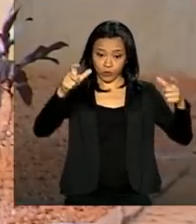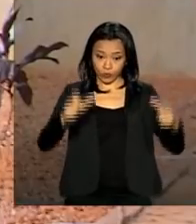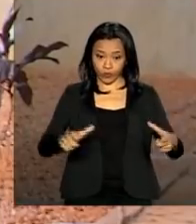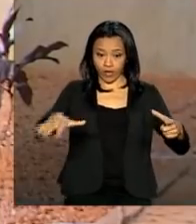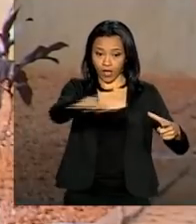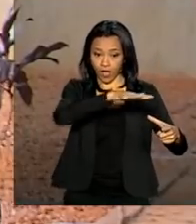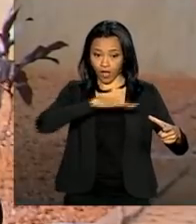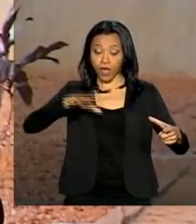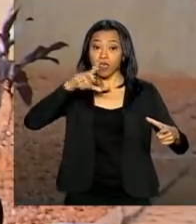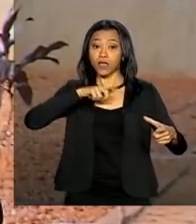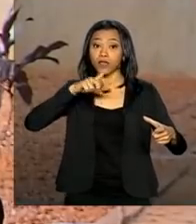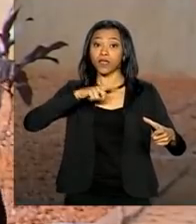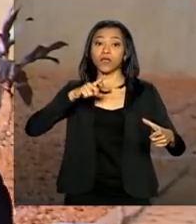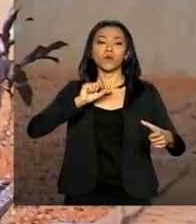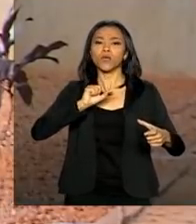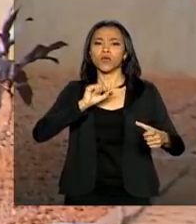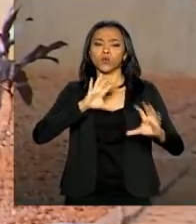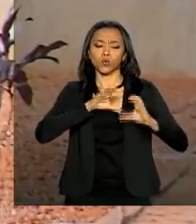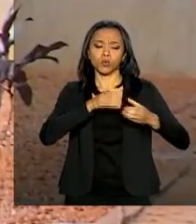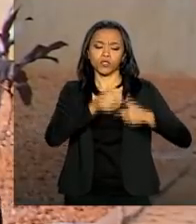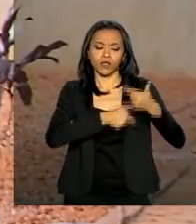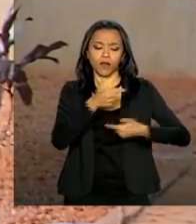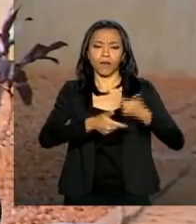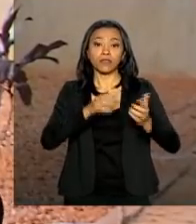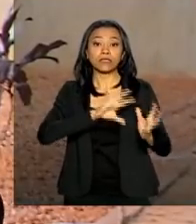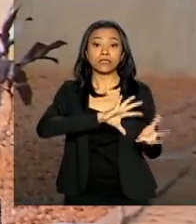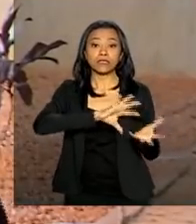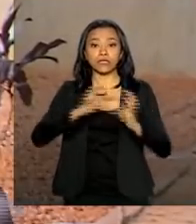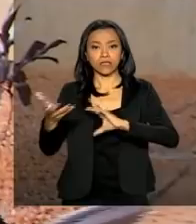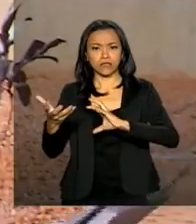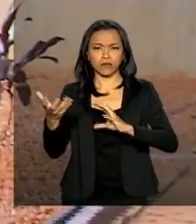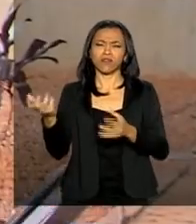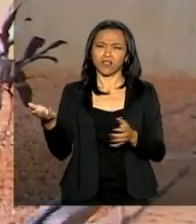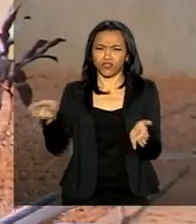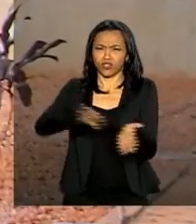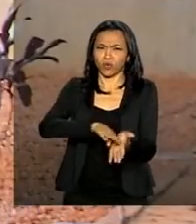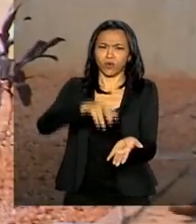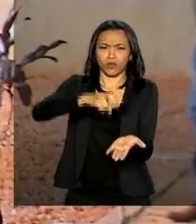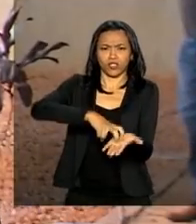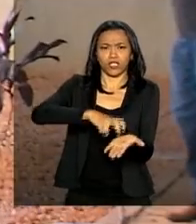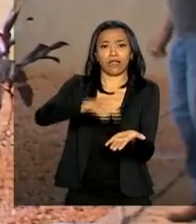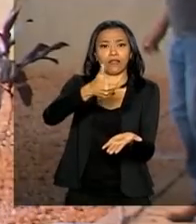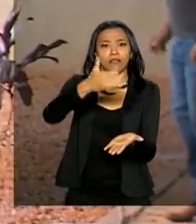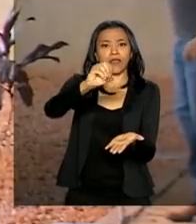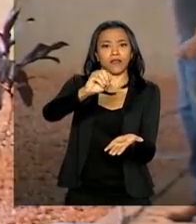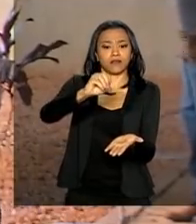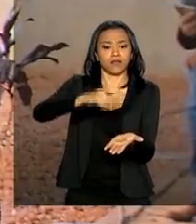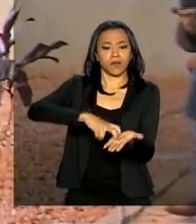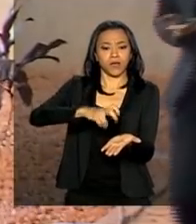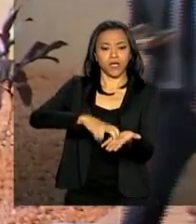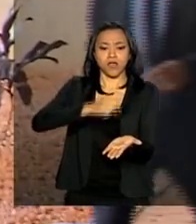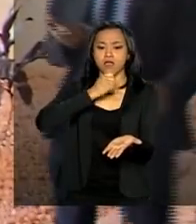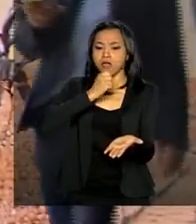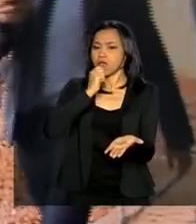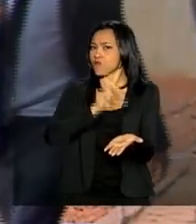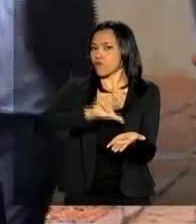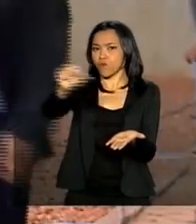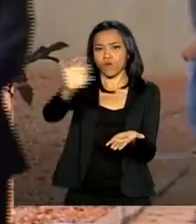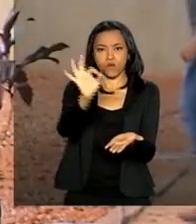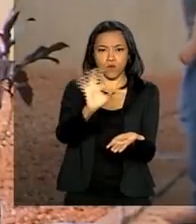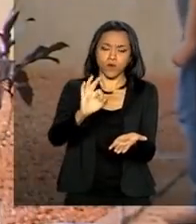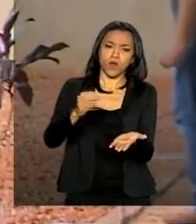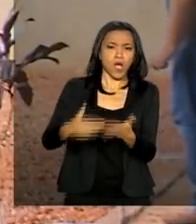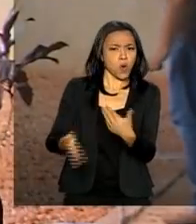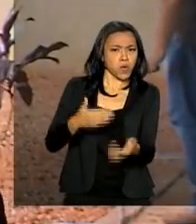o gabinete do governo de transição, pouco antes das 10 horas da manhã e ainda não saiu. A expectativa é que ele deixe aqui o Centro Cultural